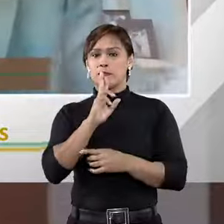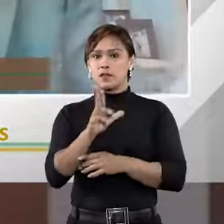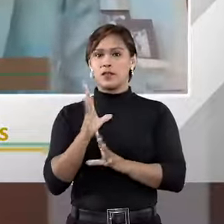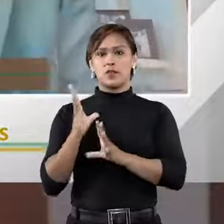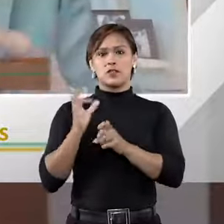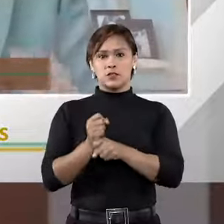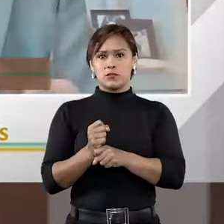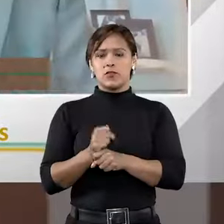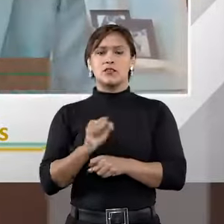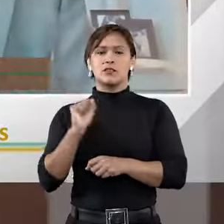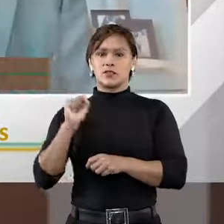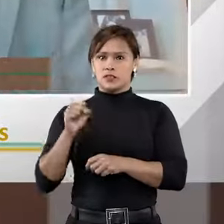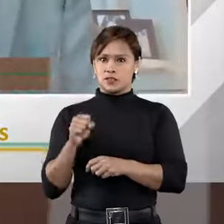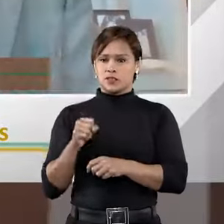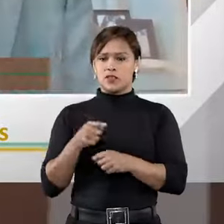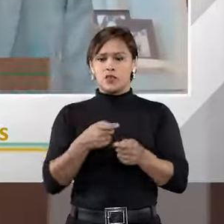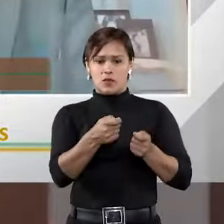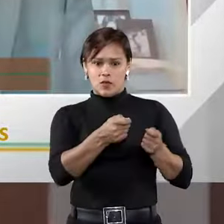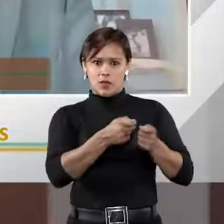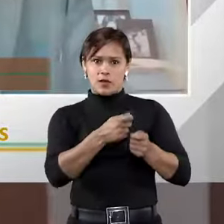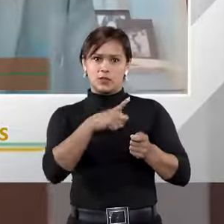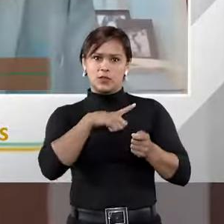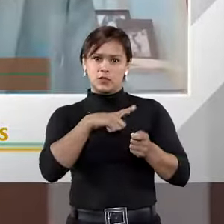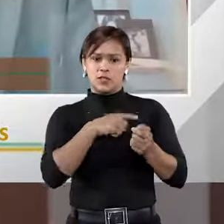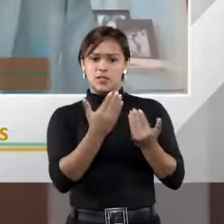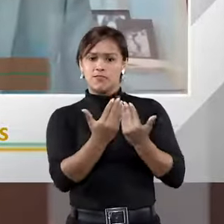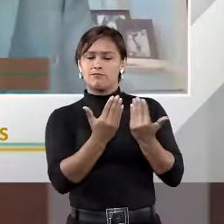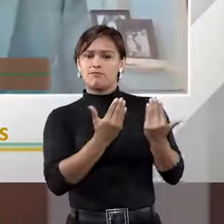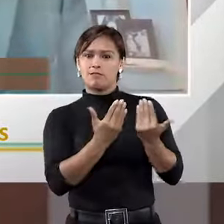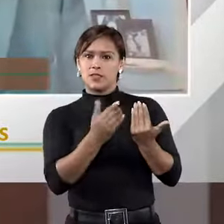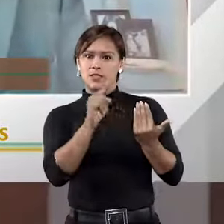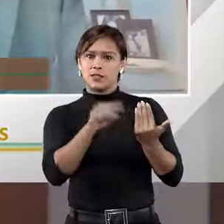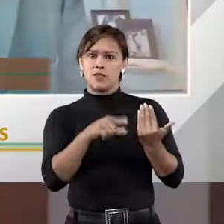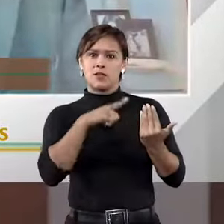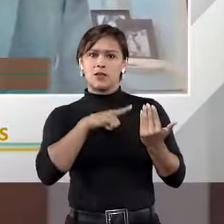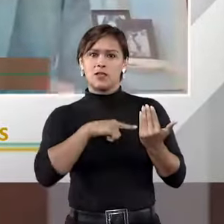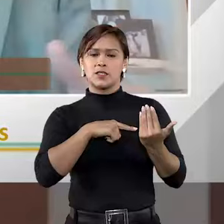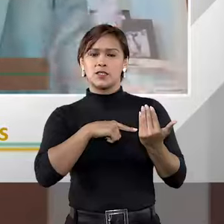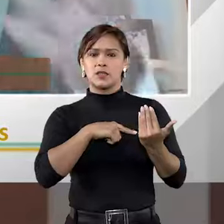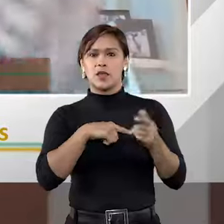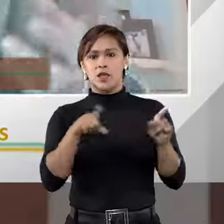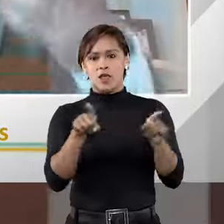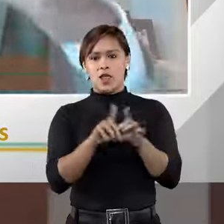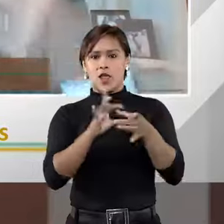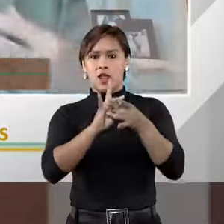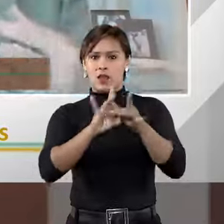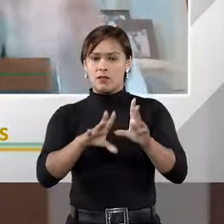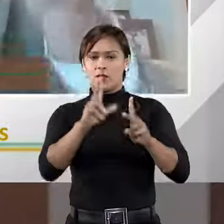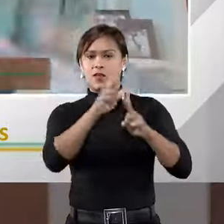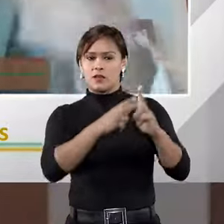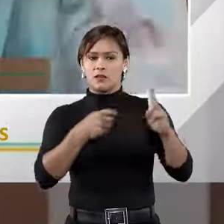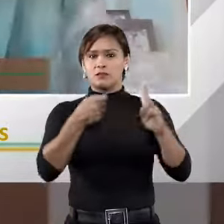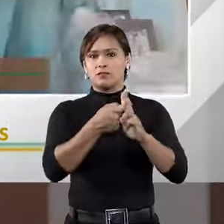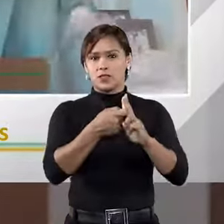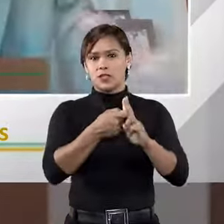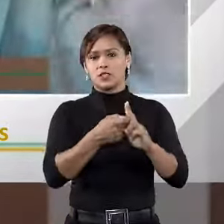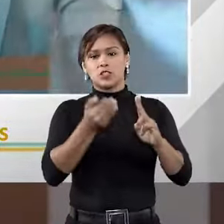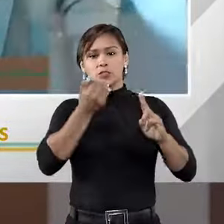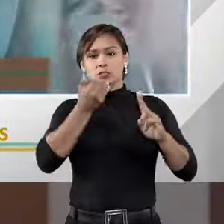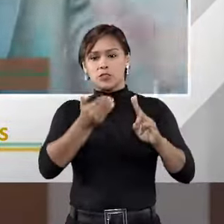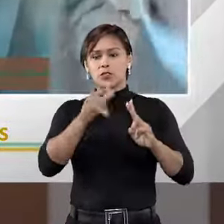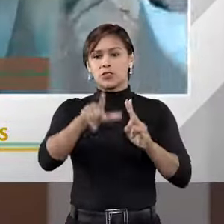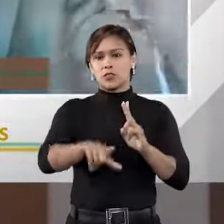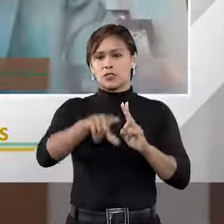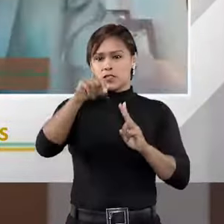resumindo, seria, sim, o árbitro tem que ser imparcial, mas temos de considerar a liberdade das partes de reputar que,